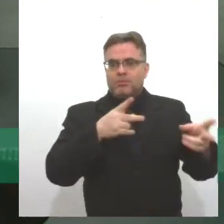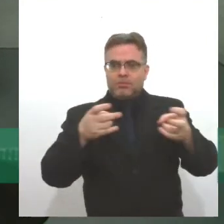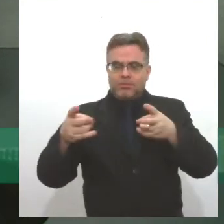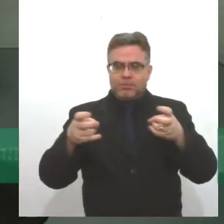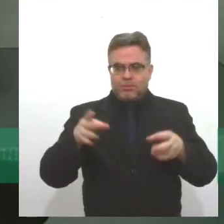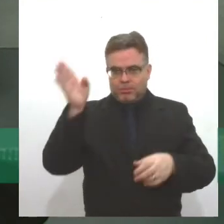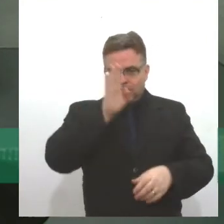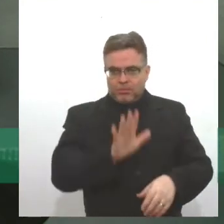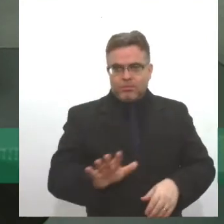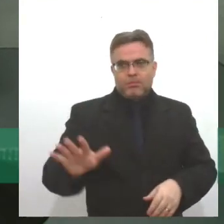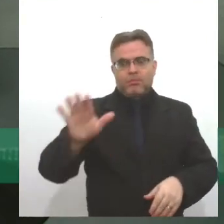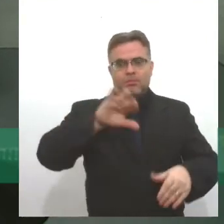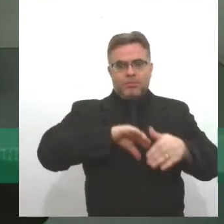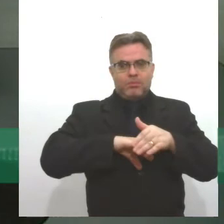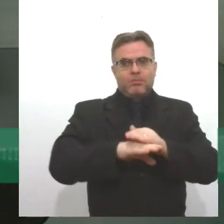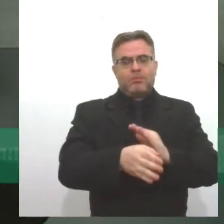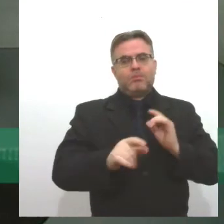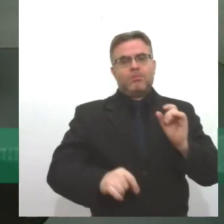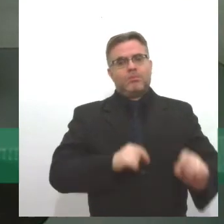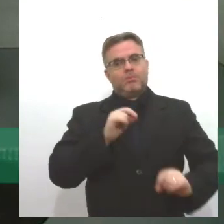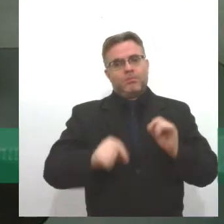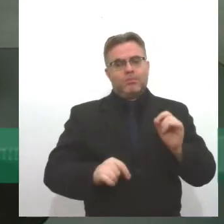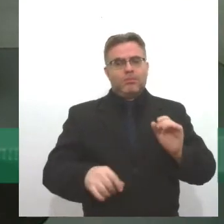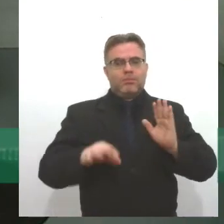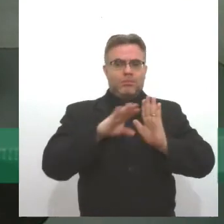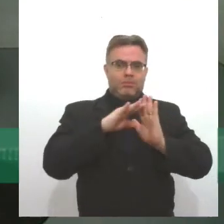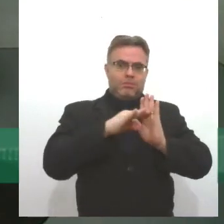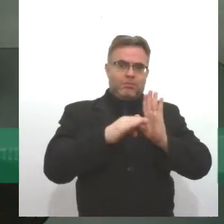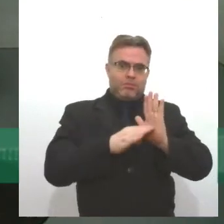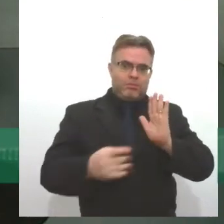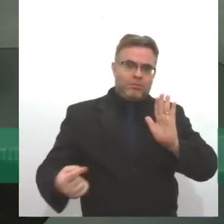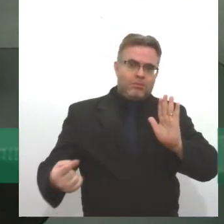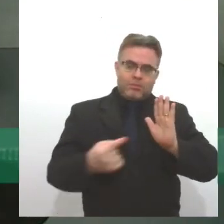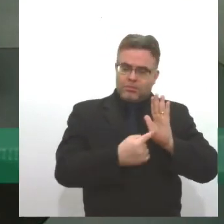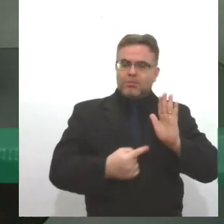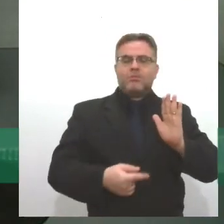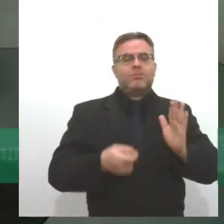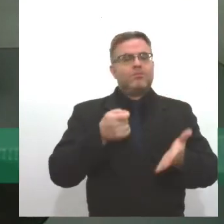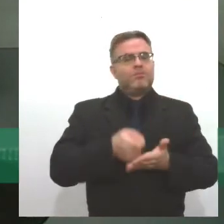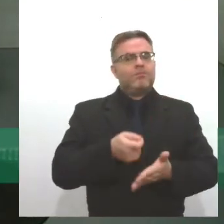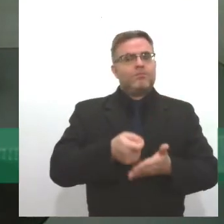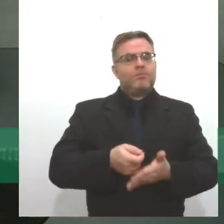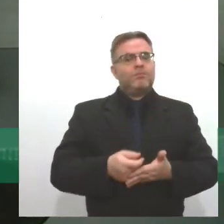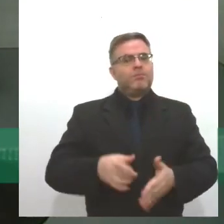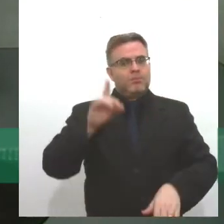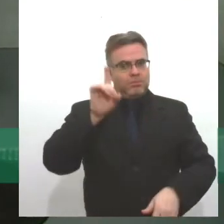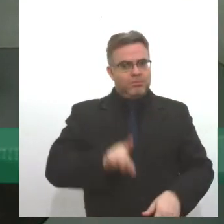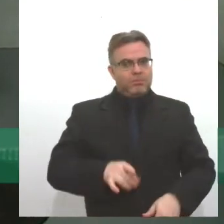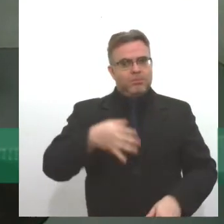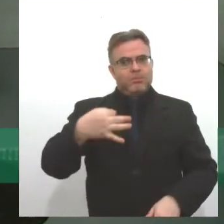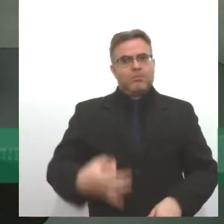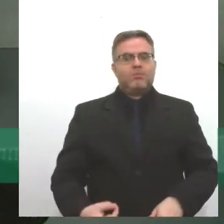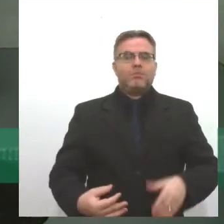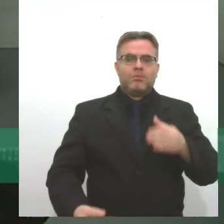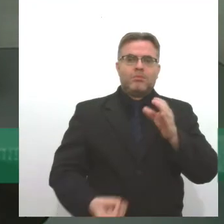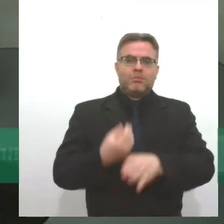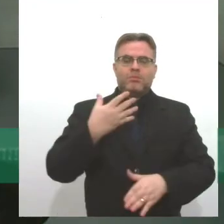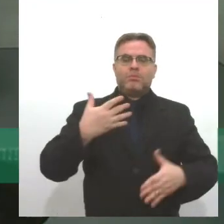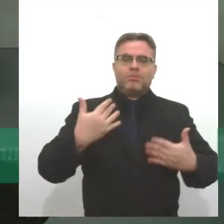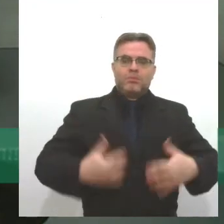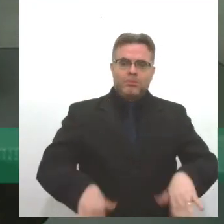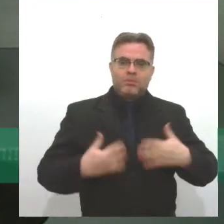tradição legalista, é a partir da norma, da normatização que o direito se efetiva e se constitui, então nós temos uma tarefa